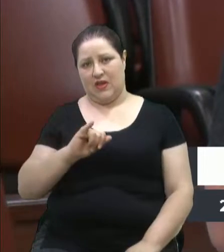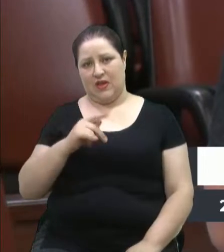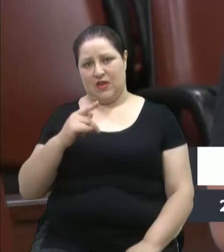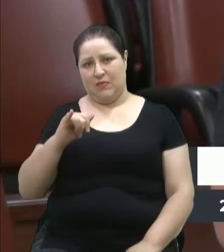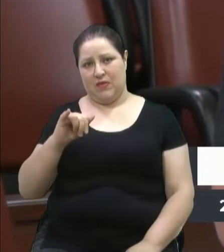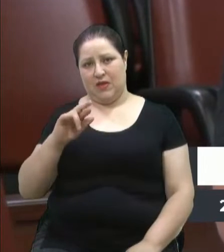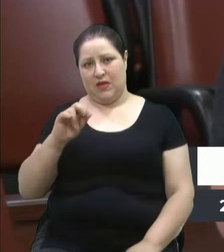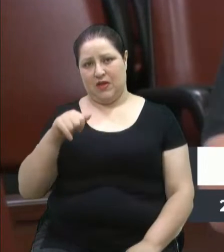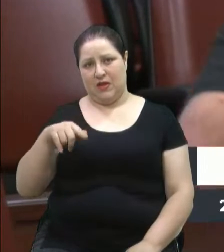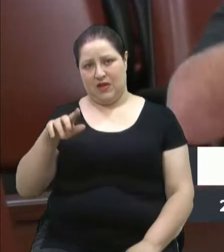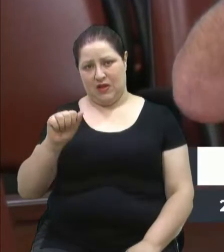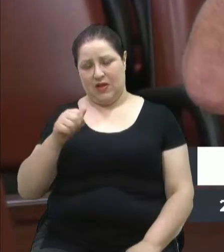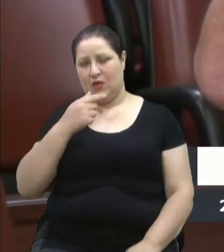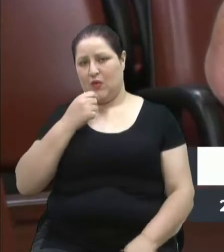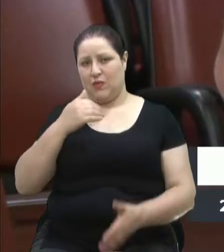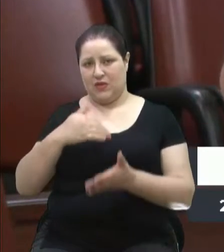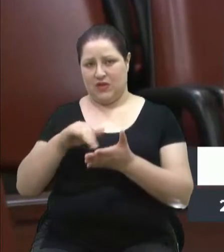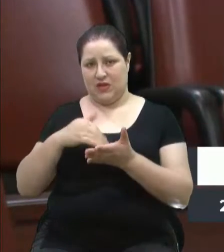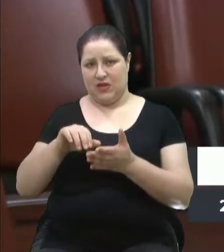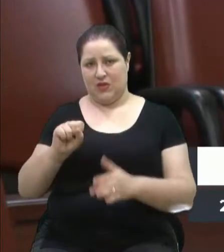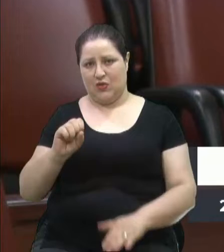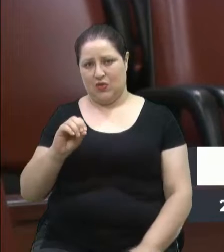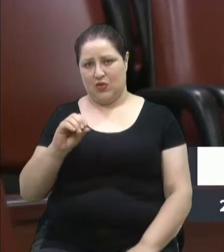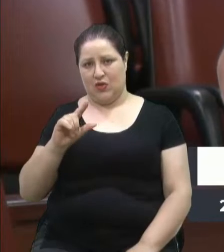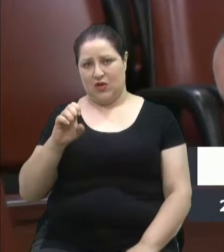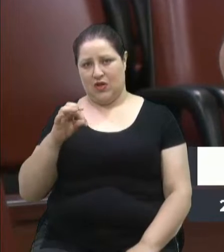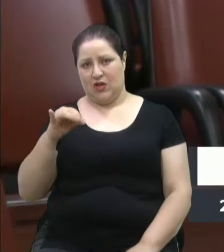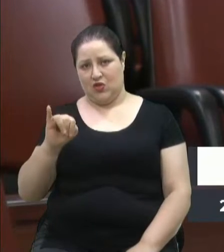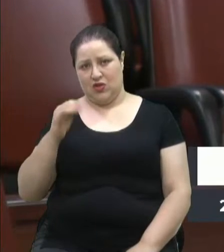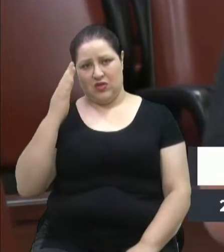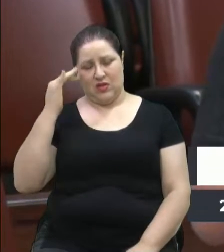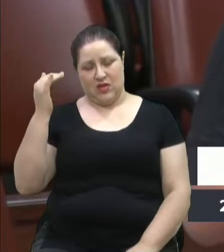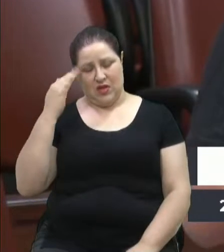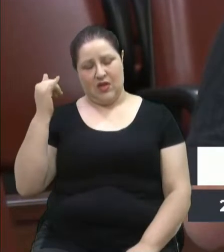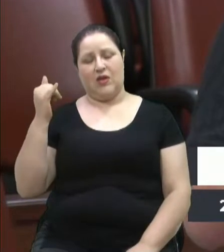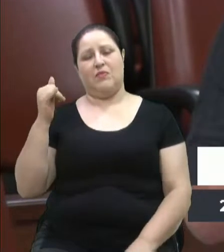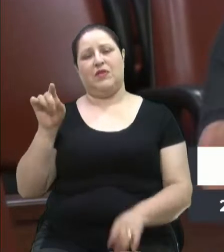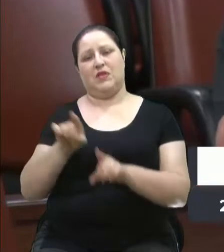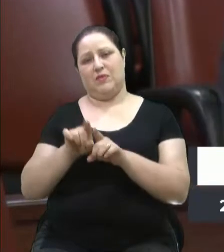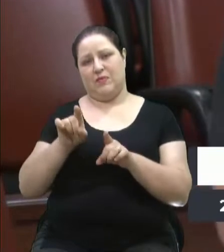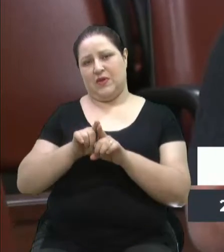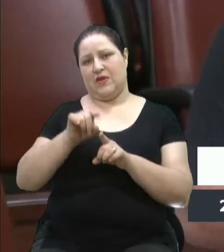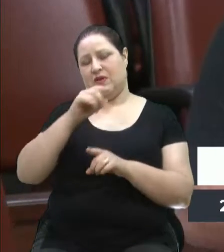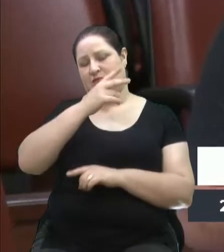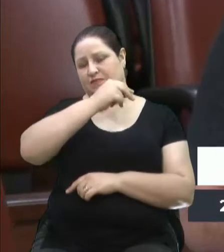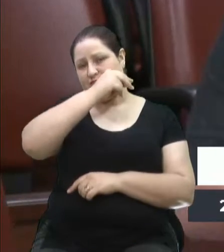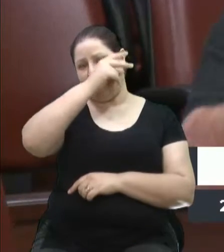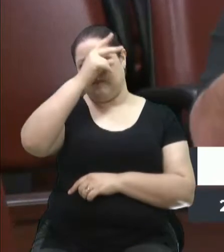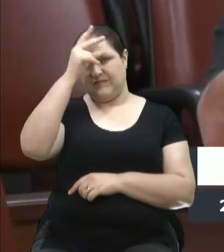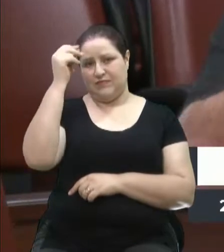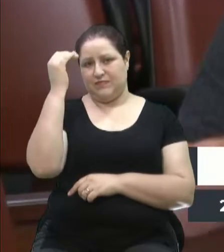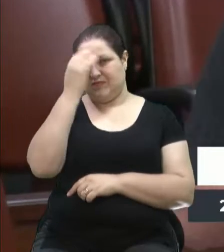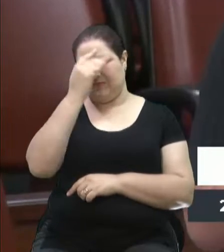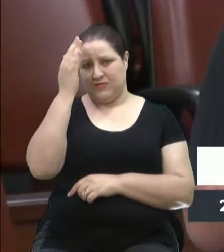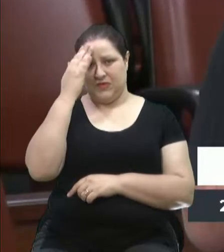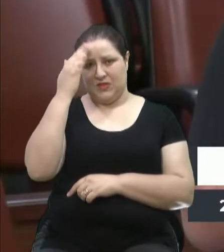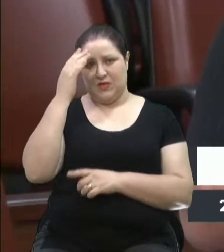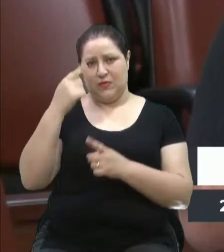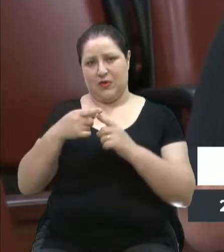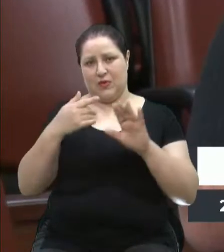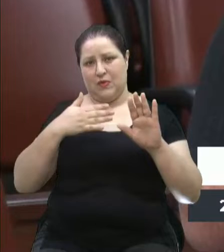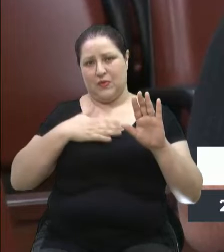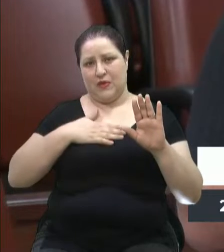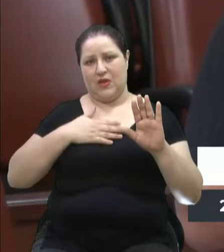Solete sabe que é um ótimo secretário, o prefeito de Ló, que foi um secretário de obras exemplar com o prefeito ao seu, sabe do que eu estou falando, porque ele prometeu para o